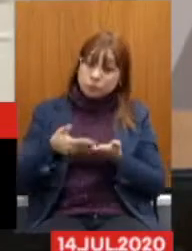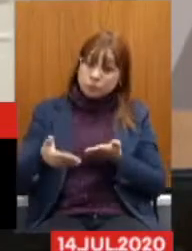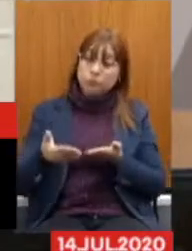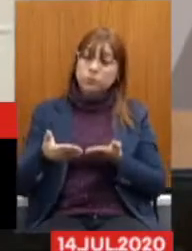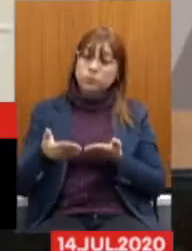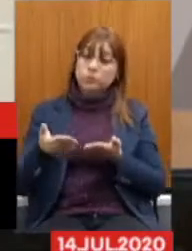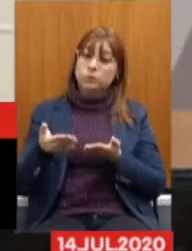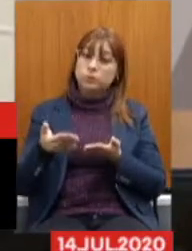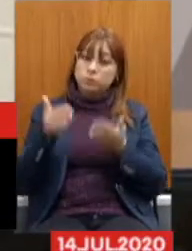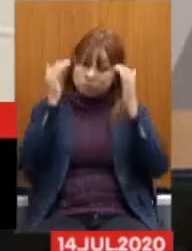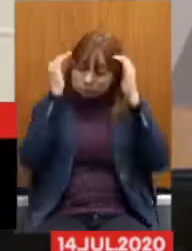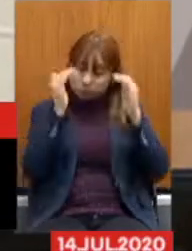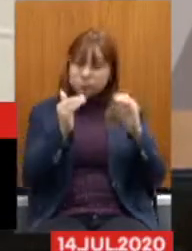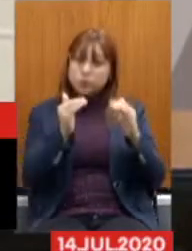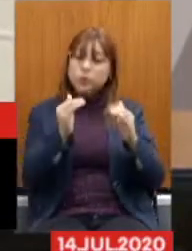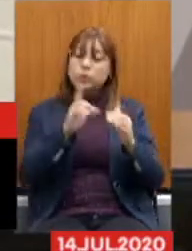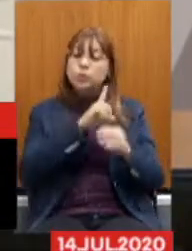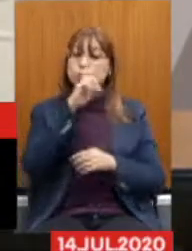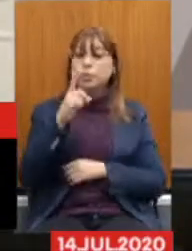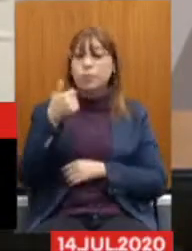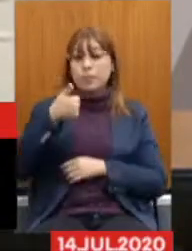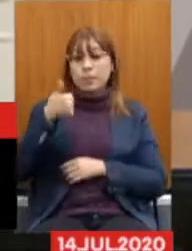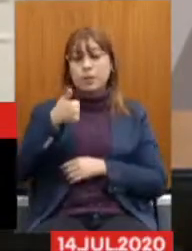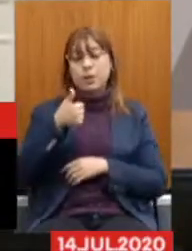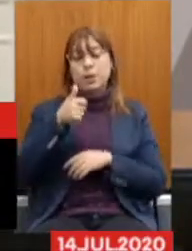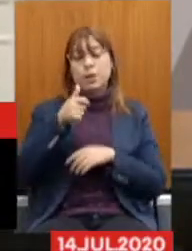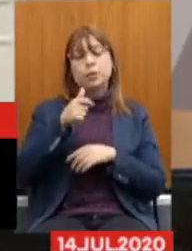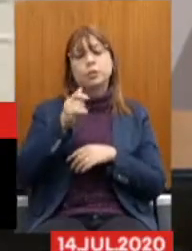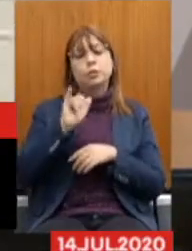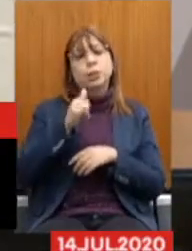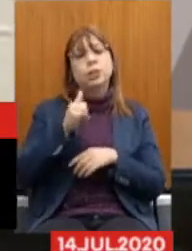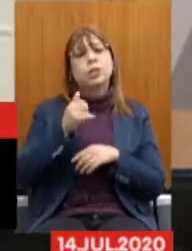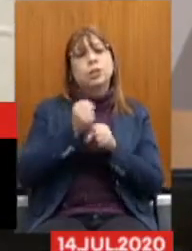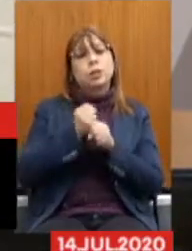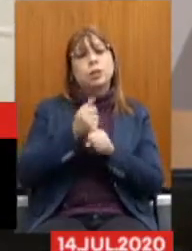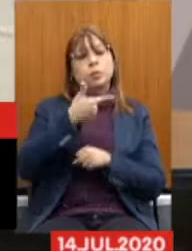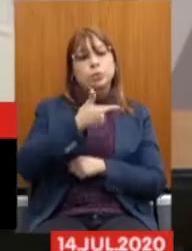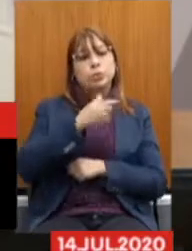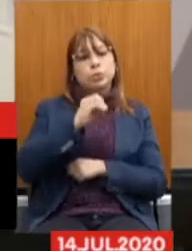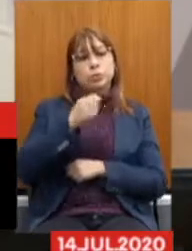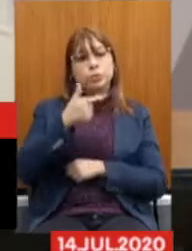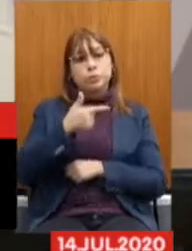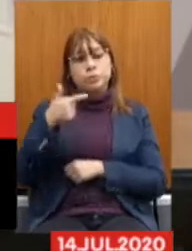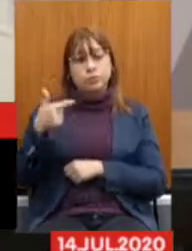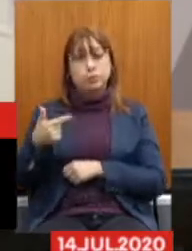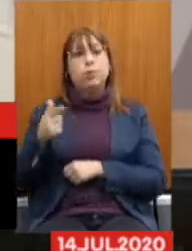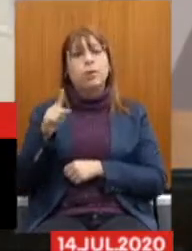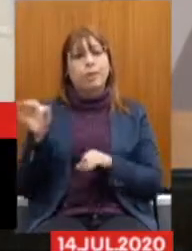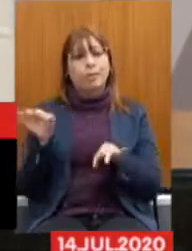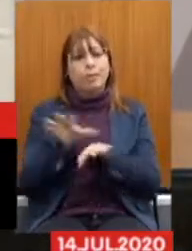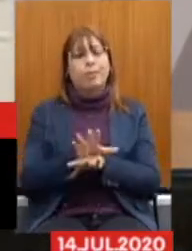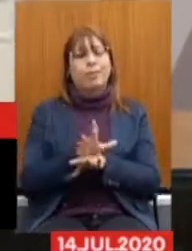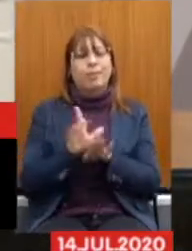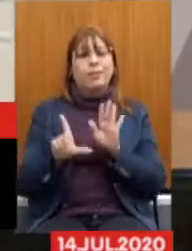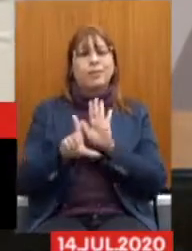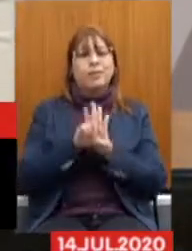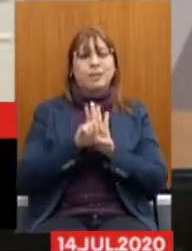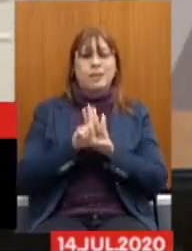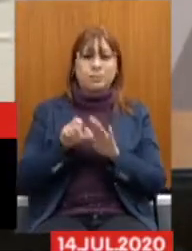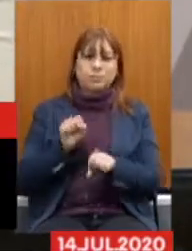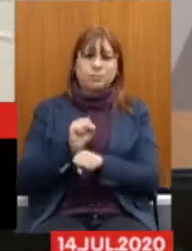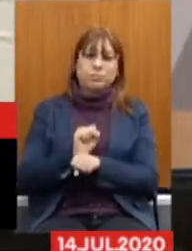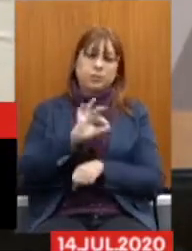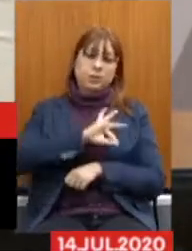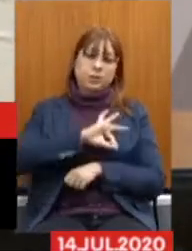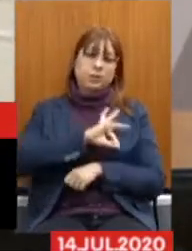valer A partir de 1º de janeiro De 2022 Que é quando Acaba A lei Do congelamento Dos salários